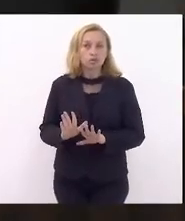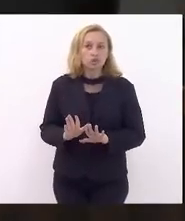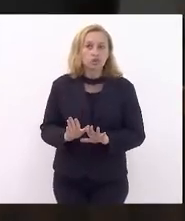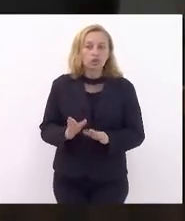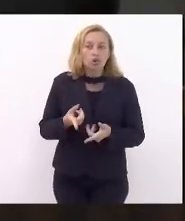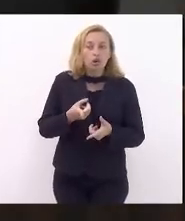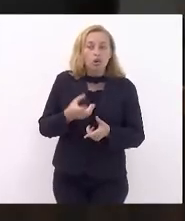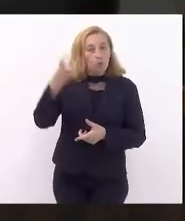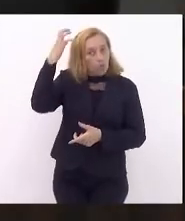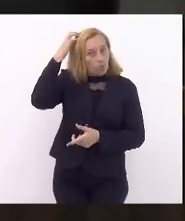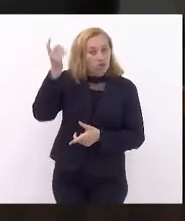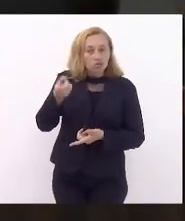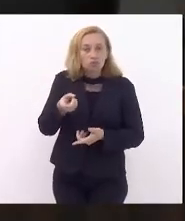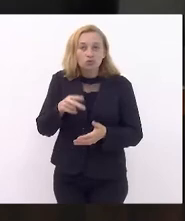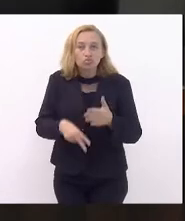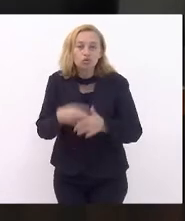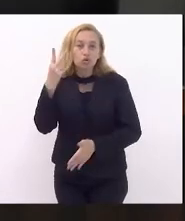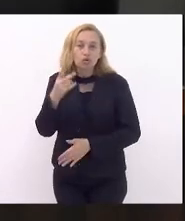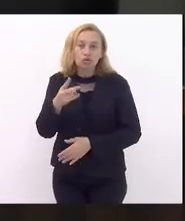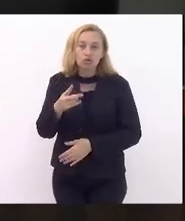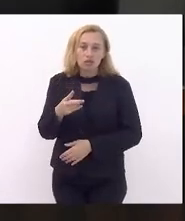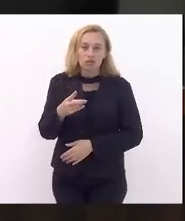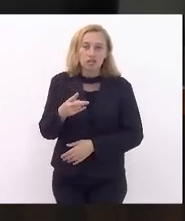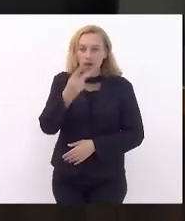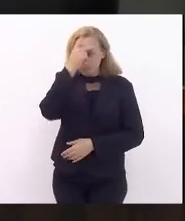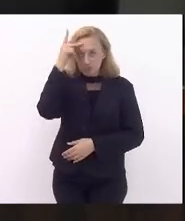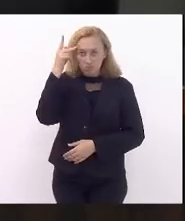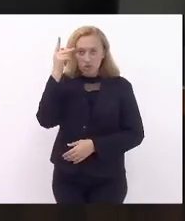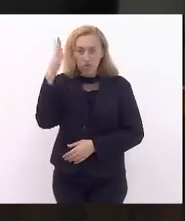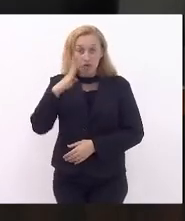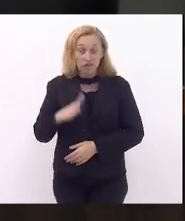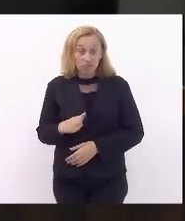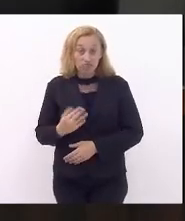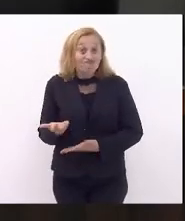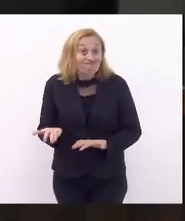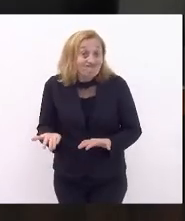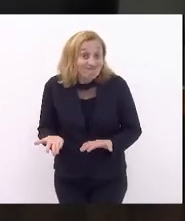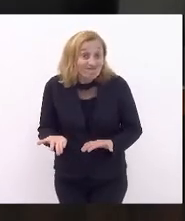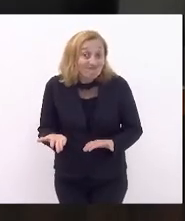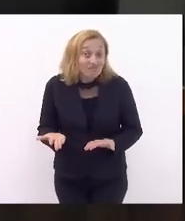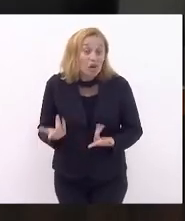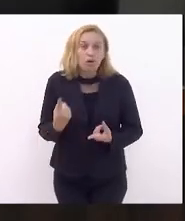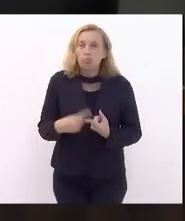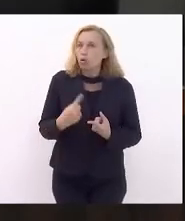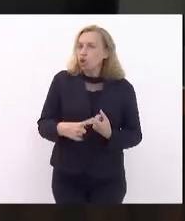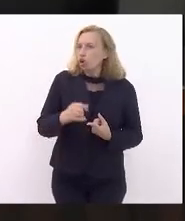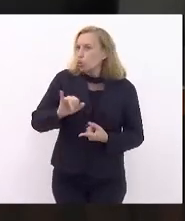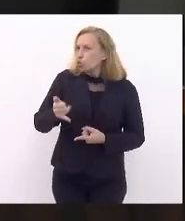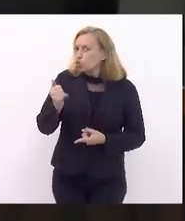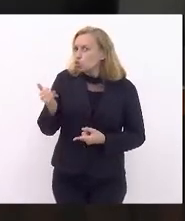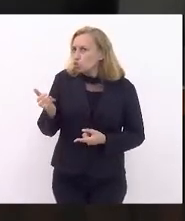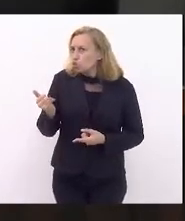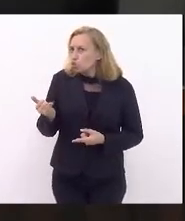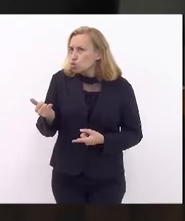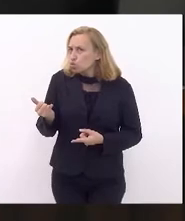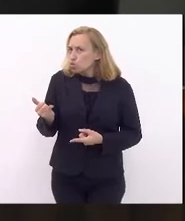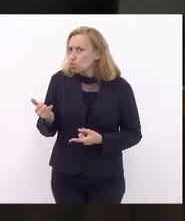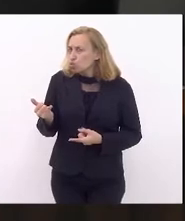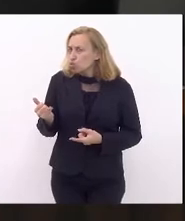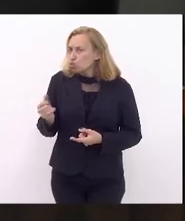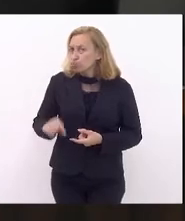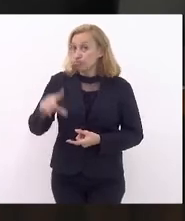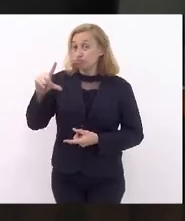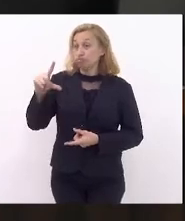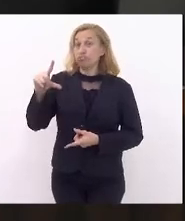penalizando duas vezes o brasileiro. Né? Porque os juros explodiram,